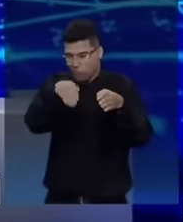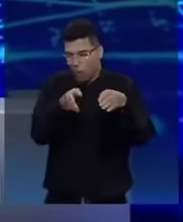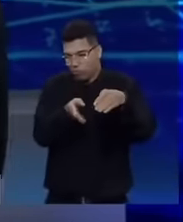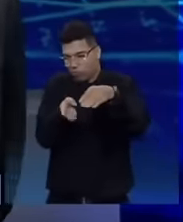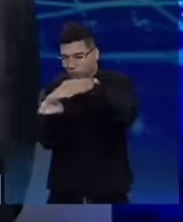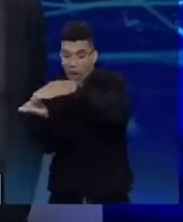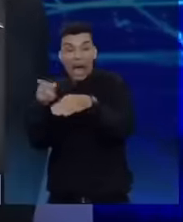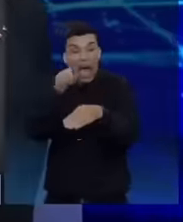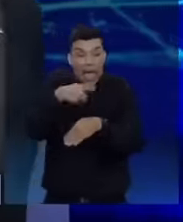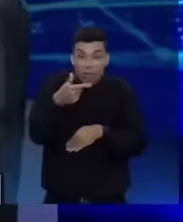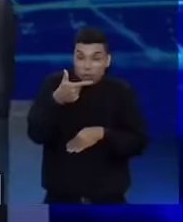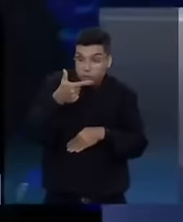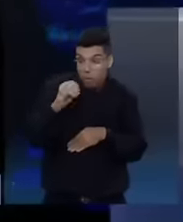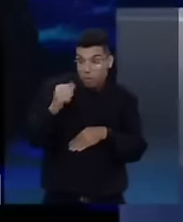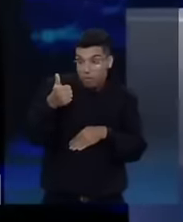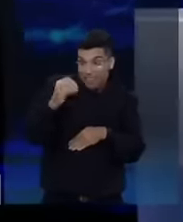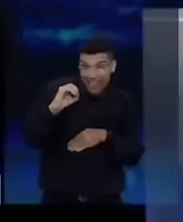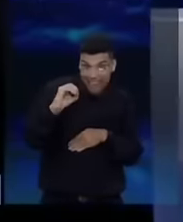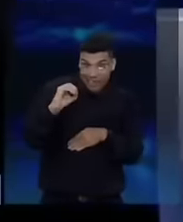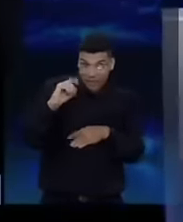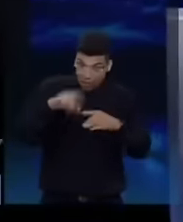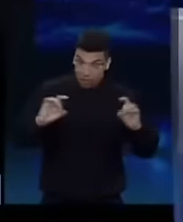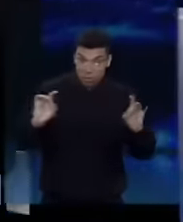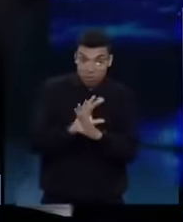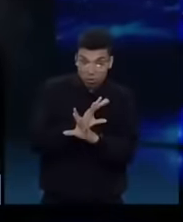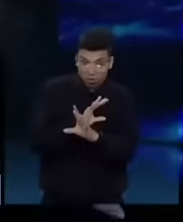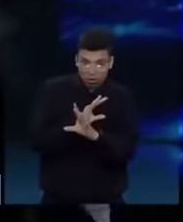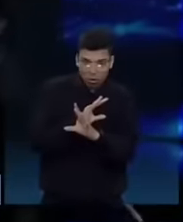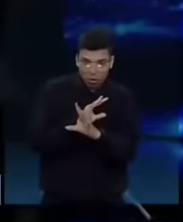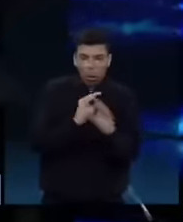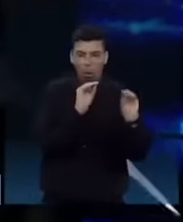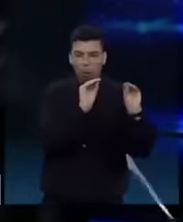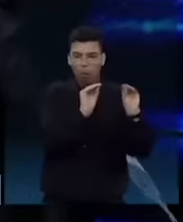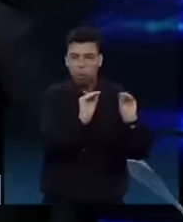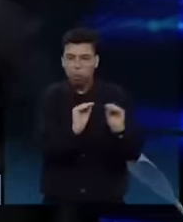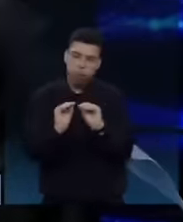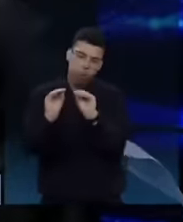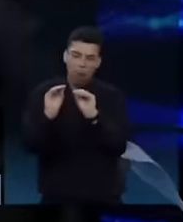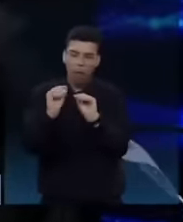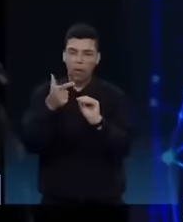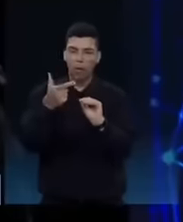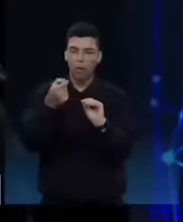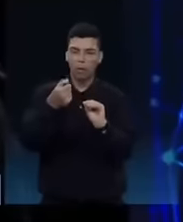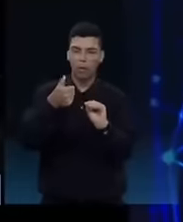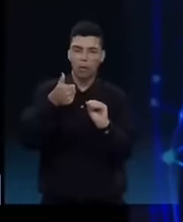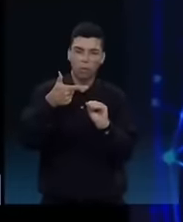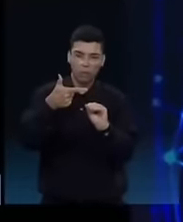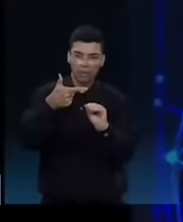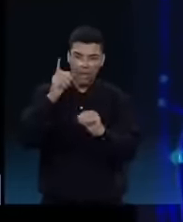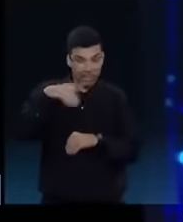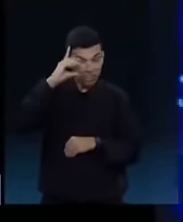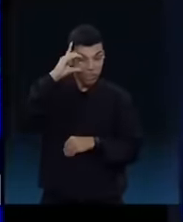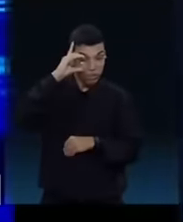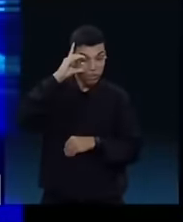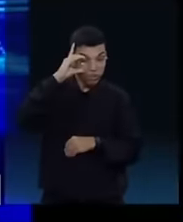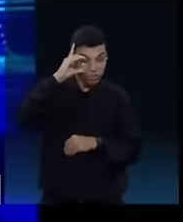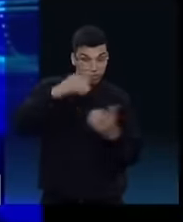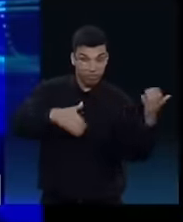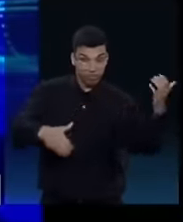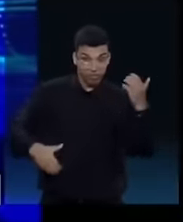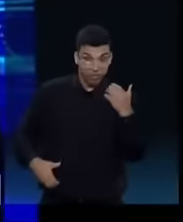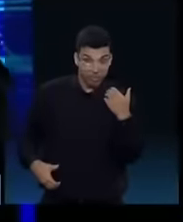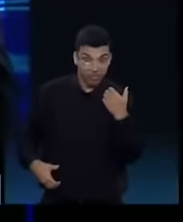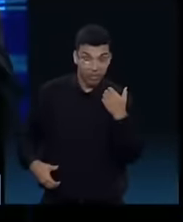no seu governo. Passou para 2012, governo Dilma. Só que o Brasil vivia uma